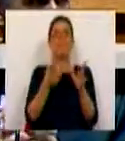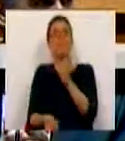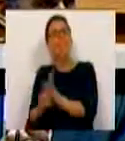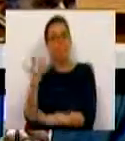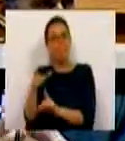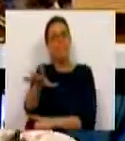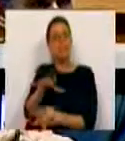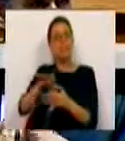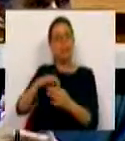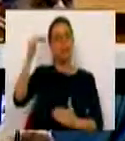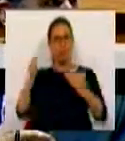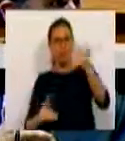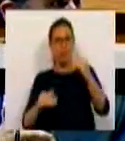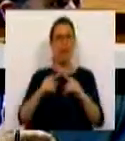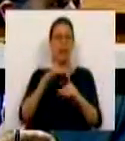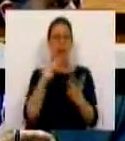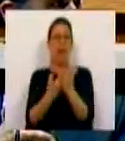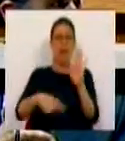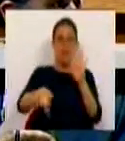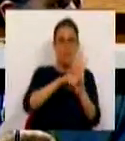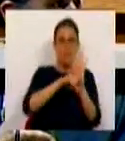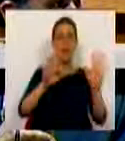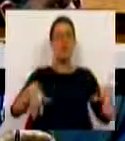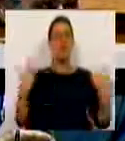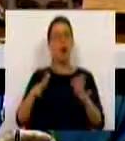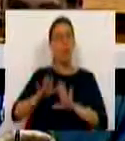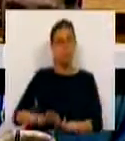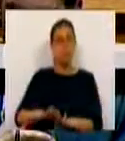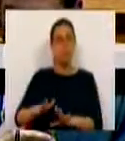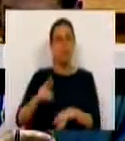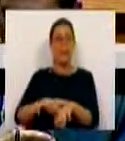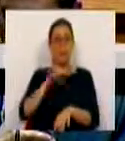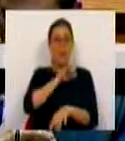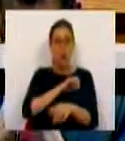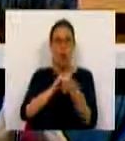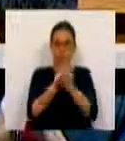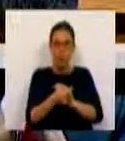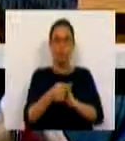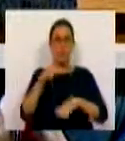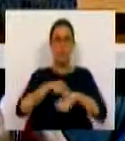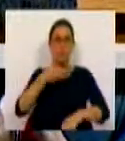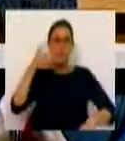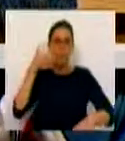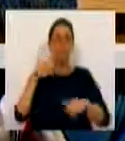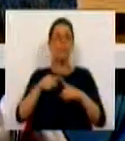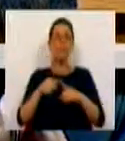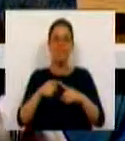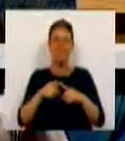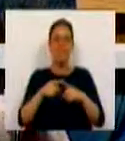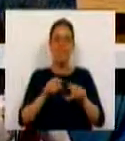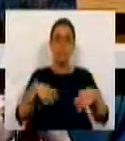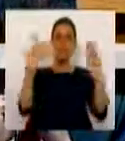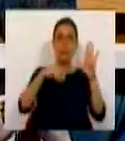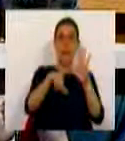criem uma situação de desequilíbrio com impacto negativo, se possa travar a mão a tempo e corrigir atempadamente a iniciativa